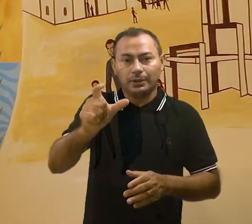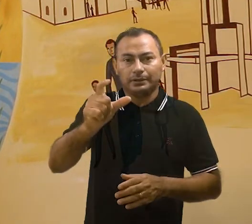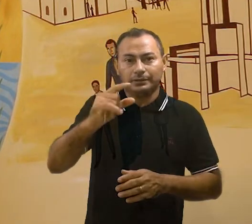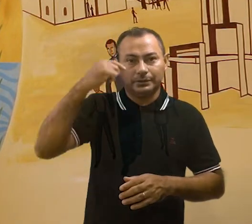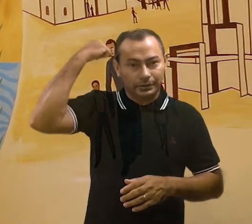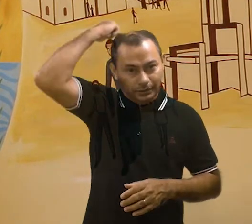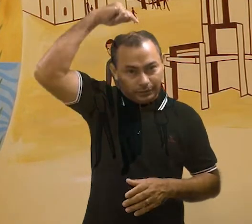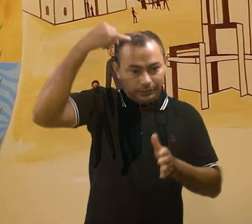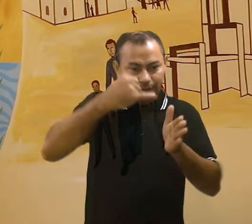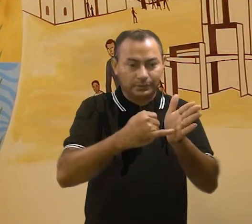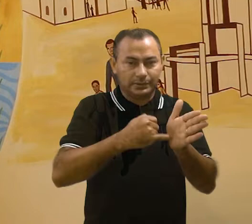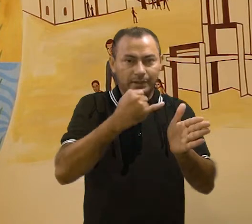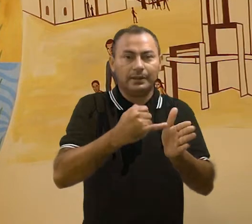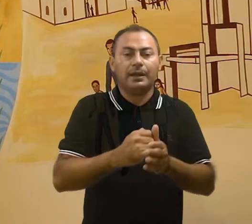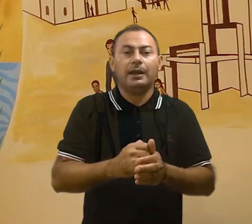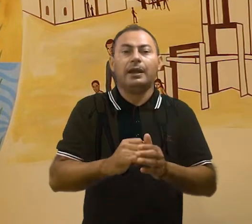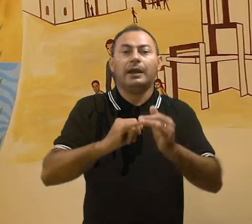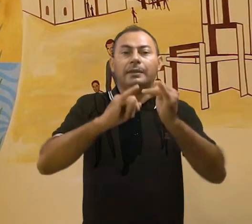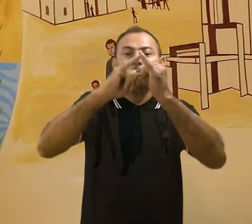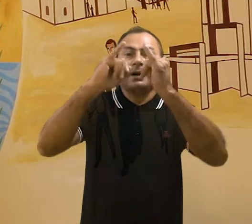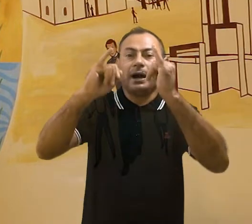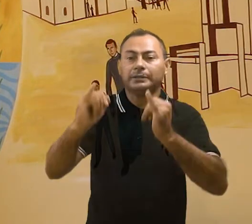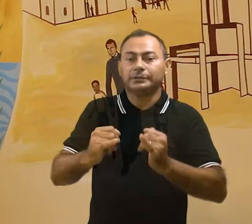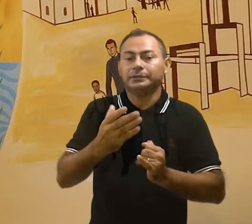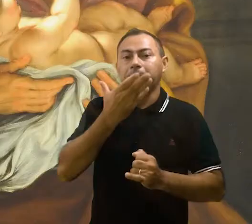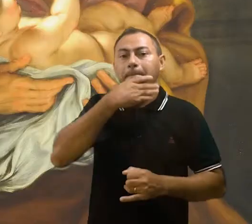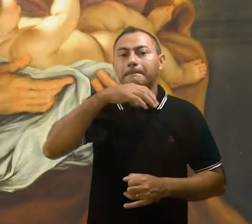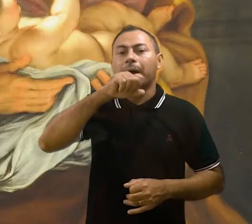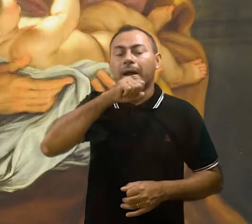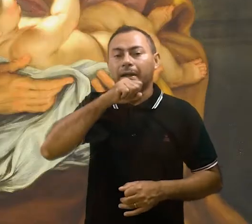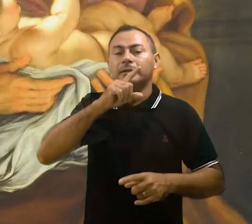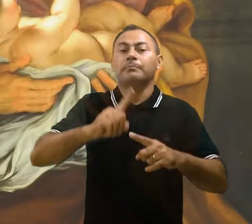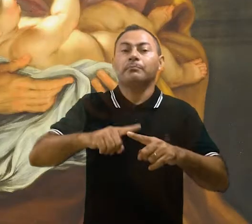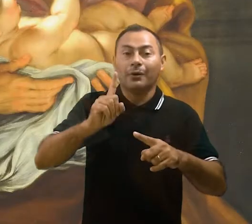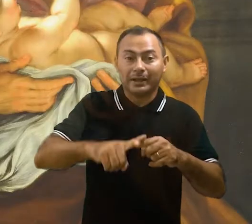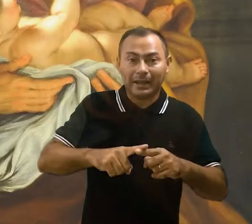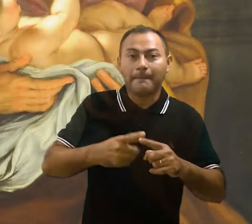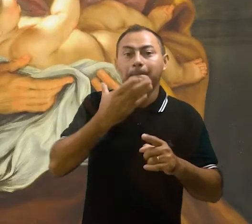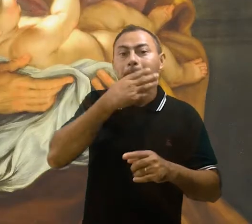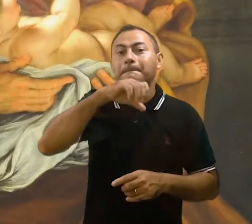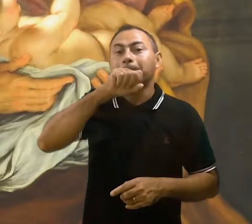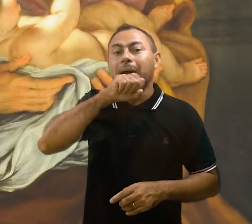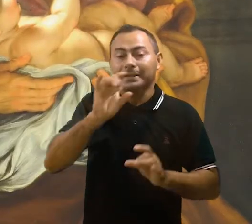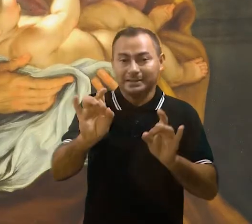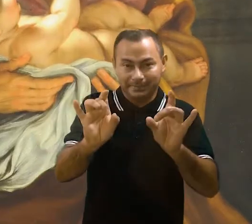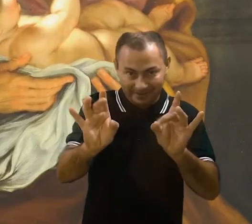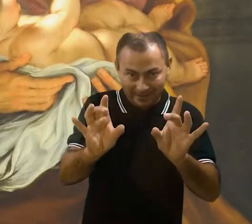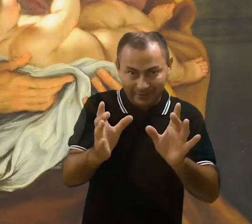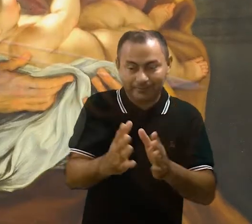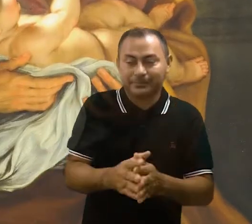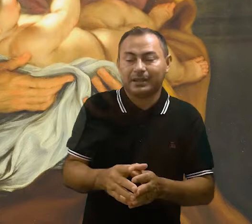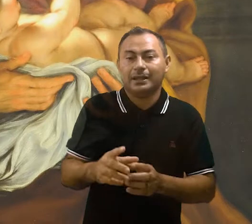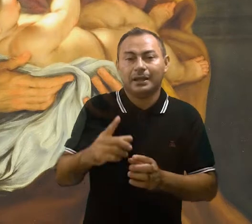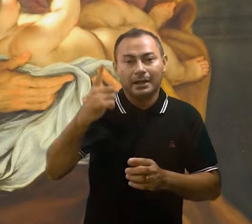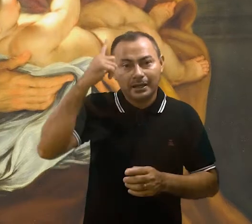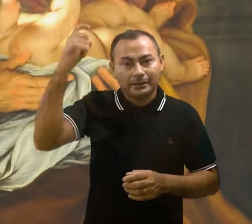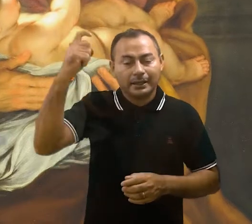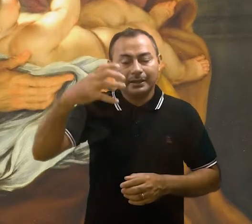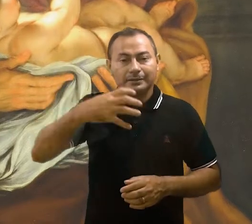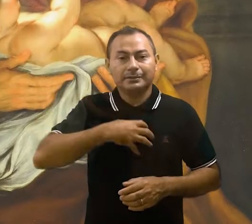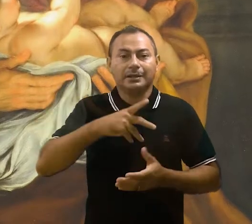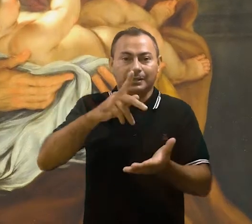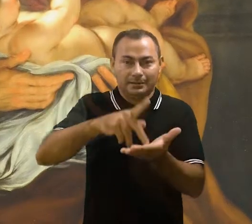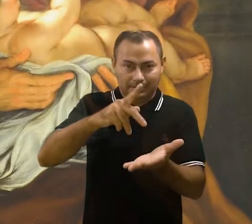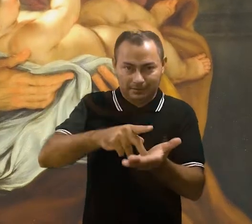a imagem de Pai. Pai, especialmente porque Pai e a ideia que isso